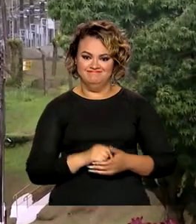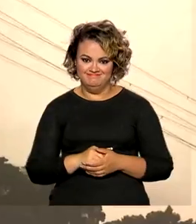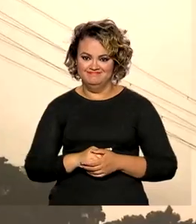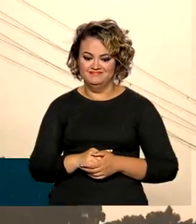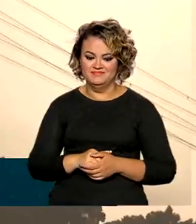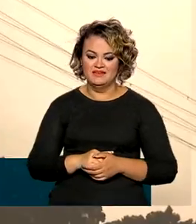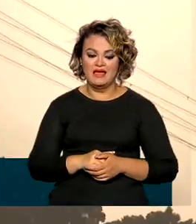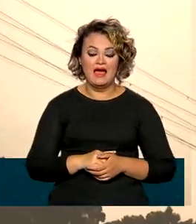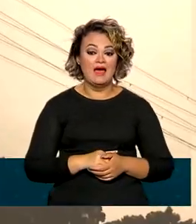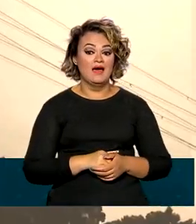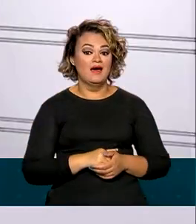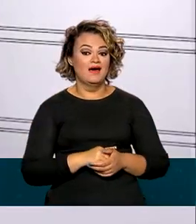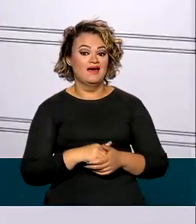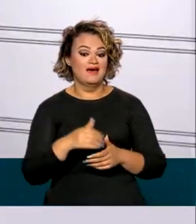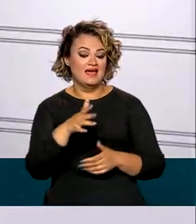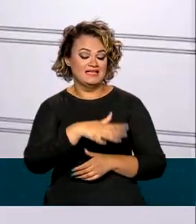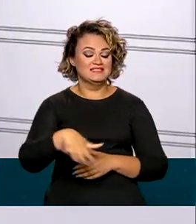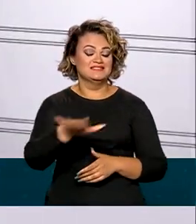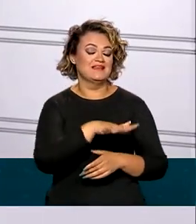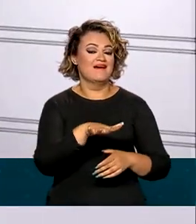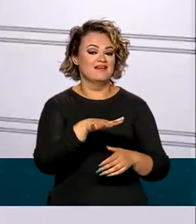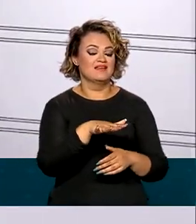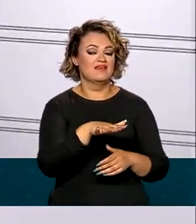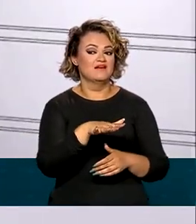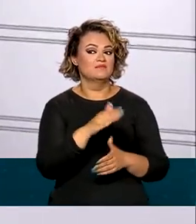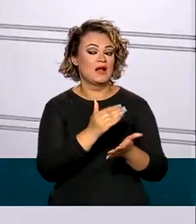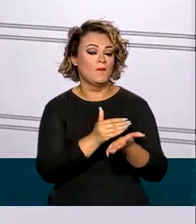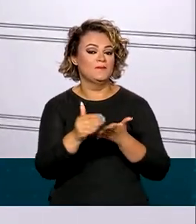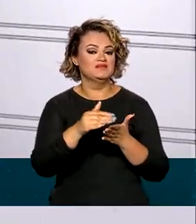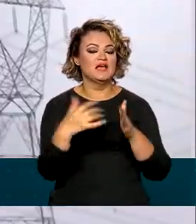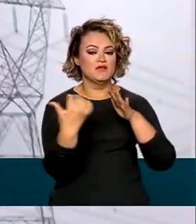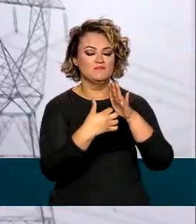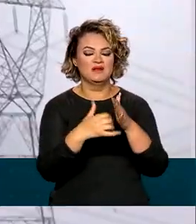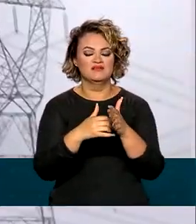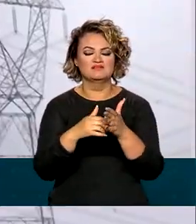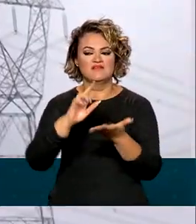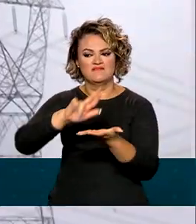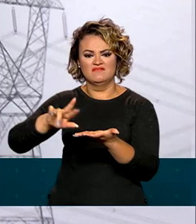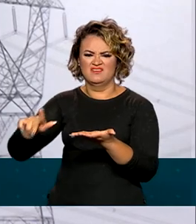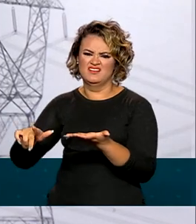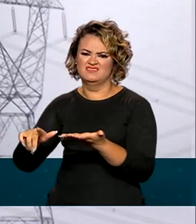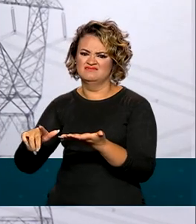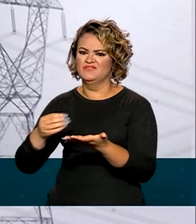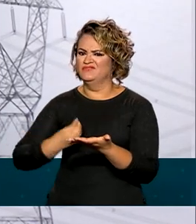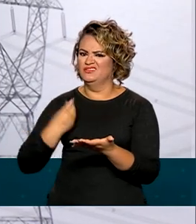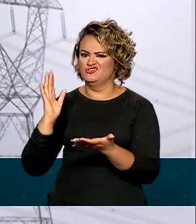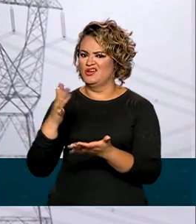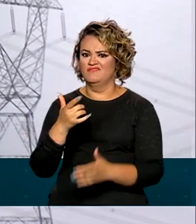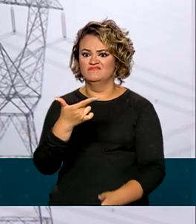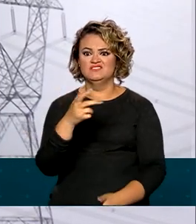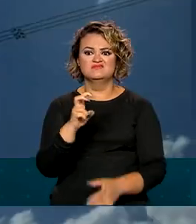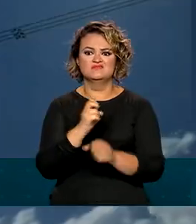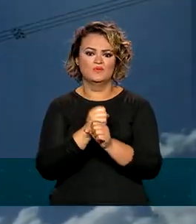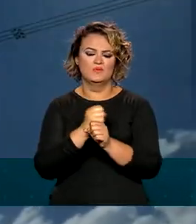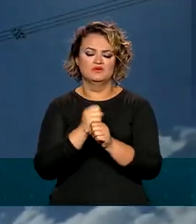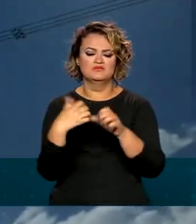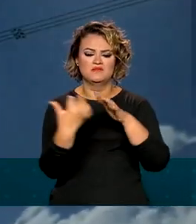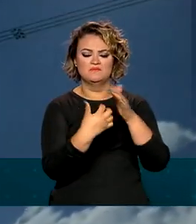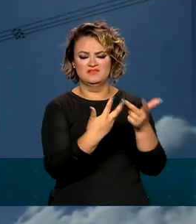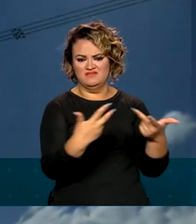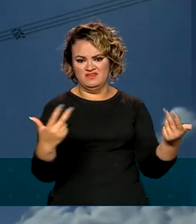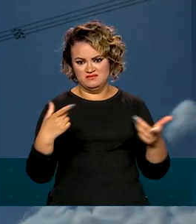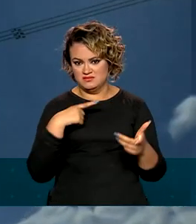previsão para a abertura do mercado de energia elétrica já existe há 25 anos e a ideia de